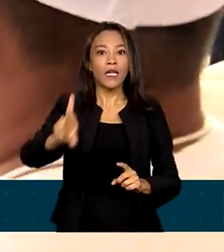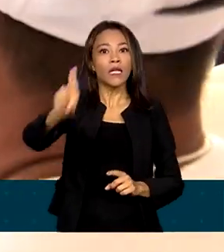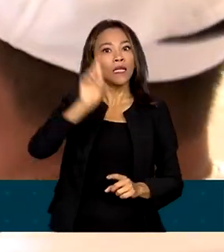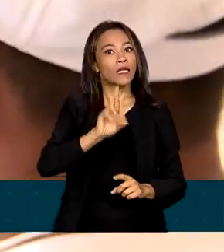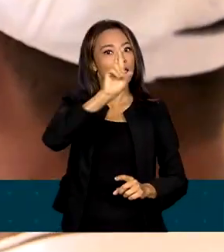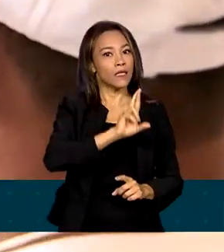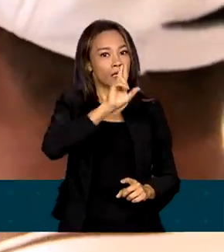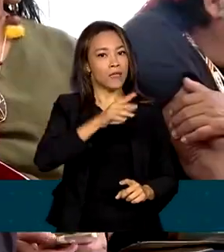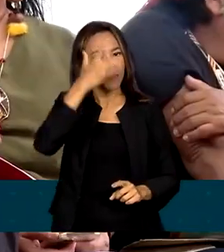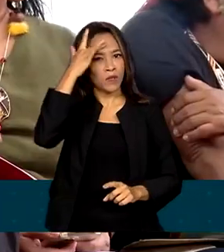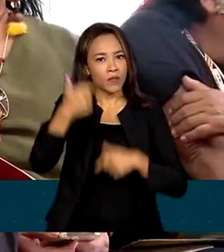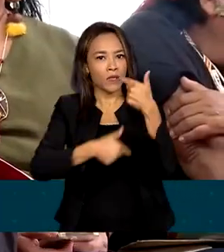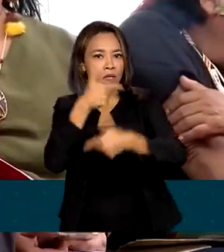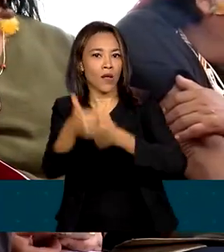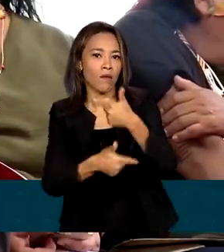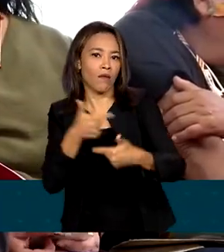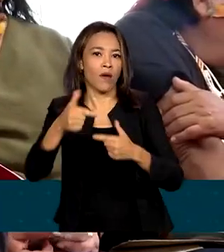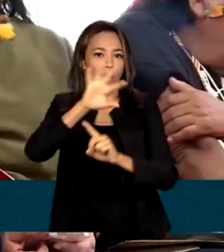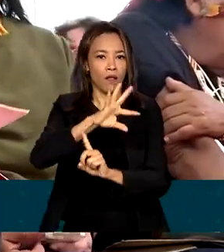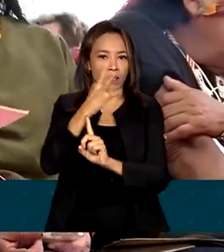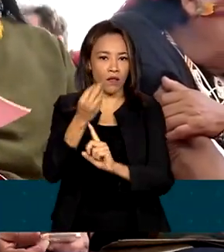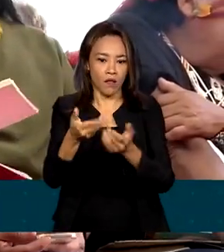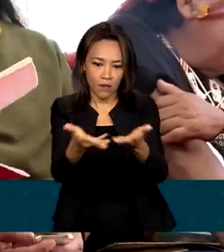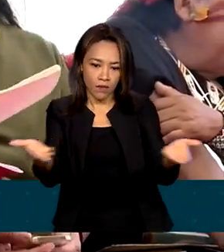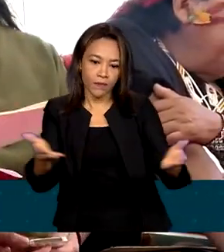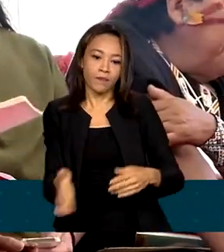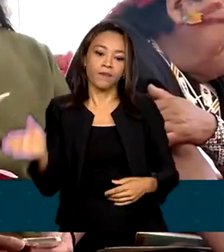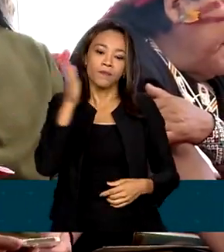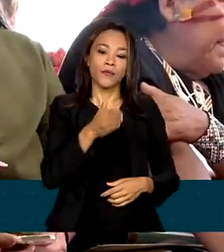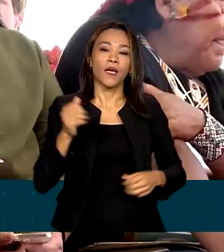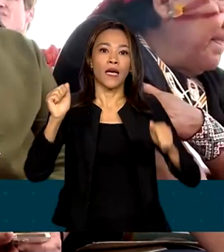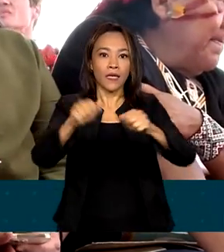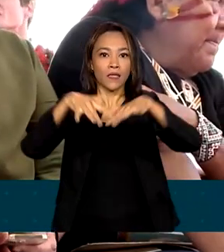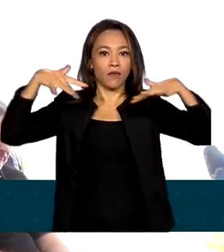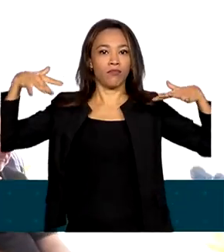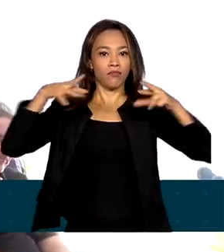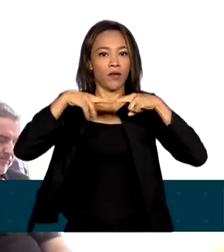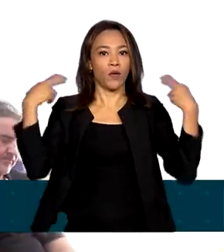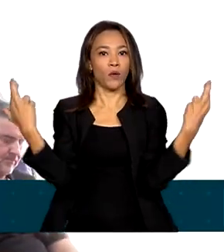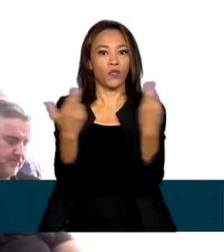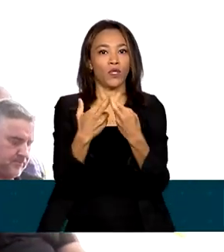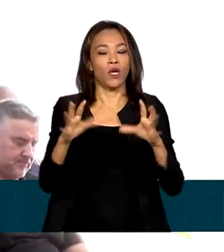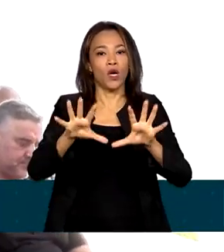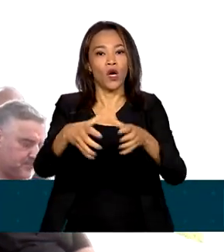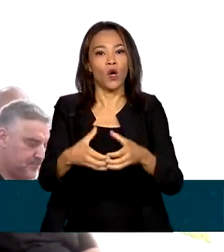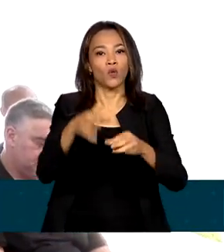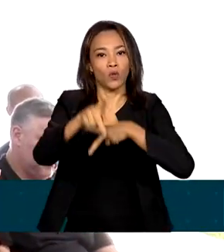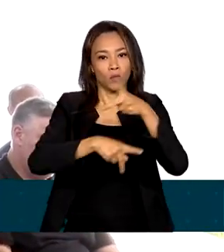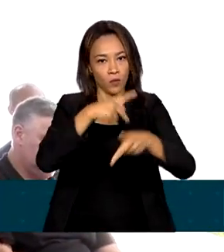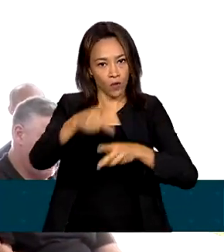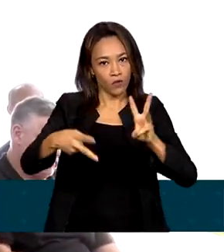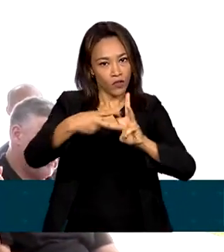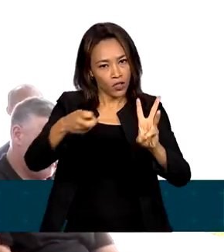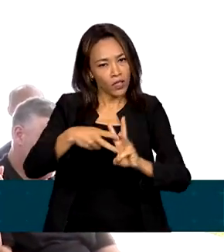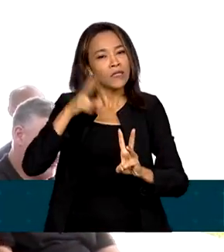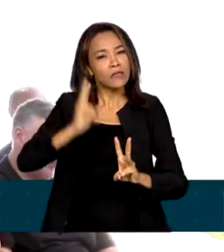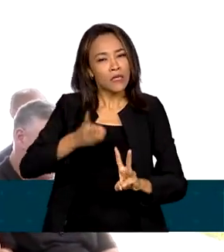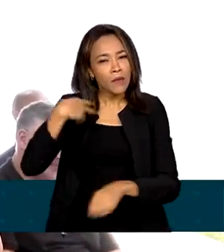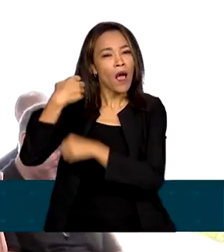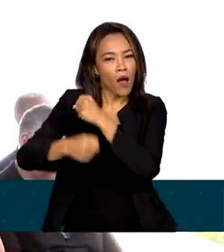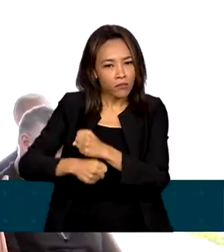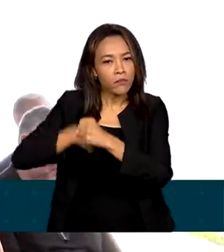e produtores locais. A Assembleia Geral dos Povos Indígenas de Roraima é realizada todo ano e reúne